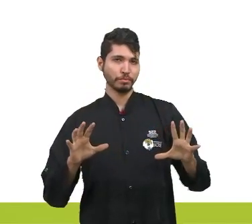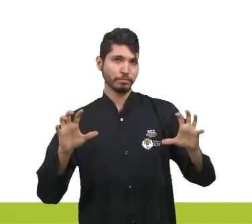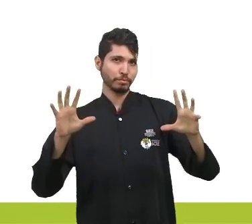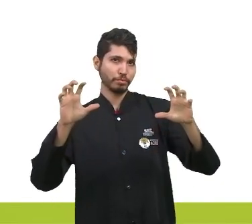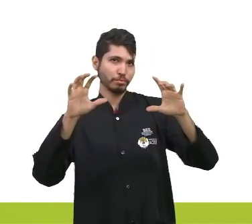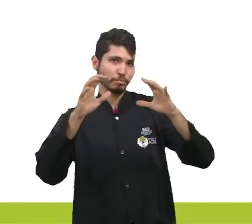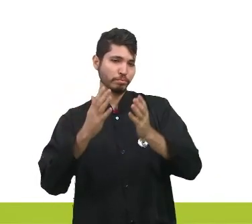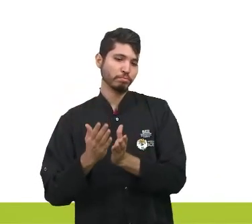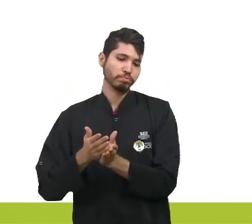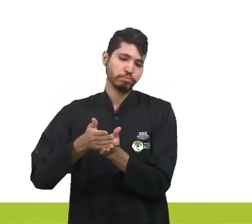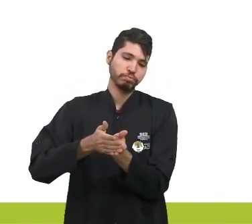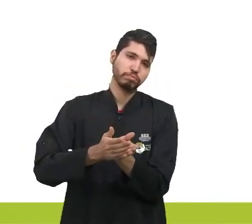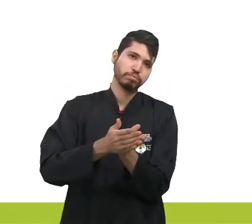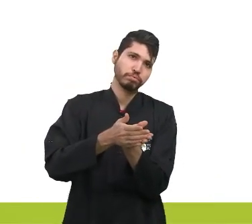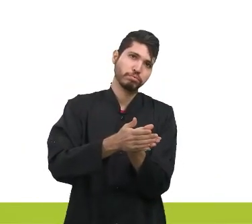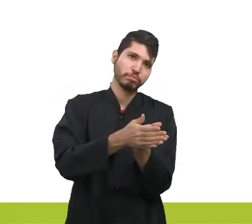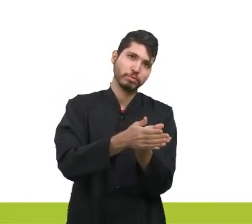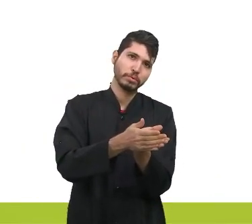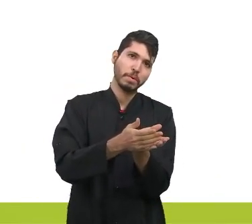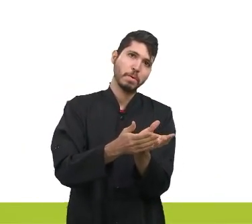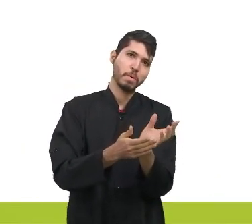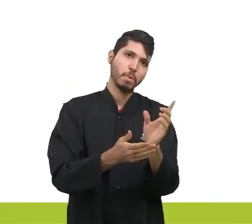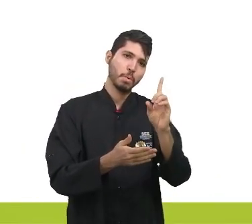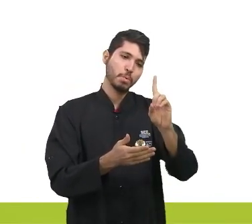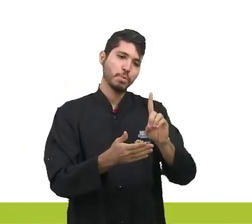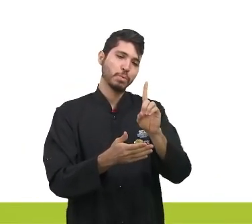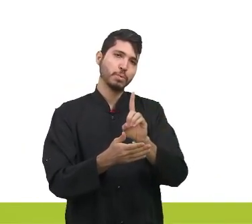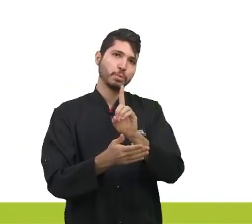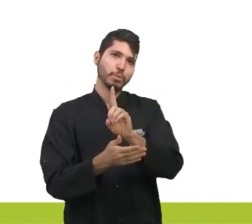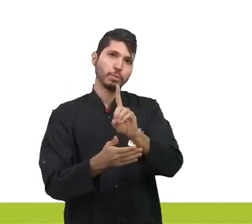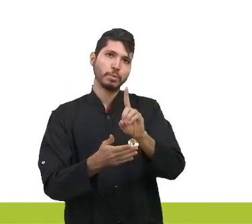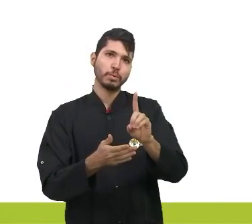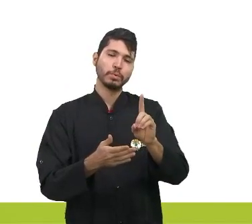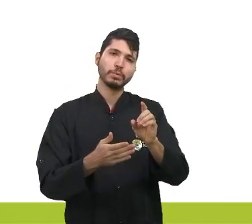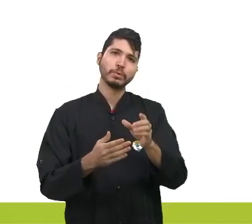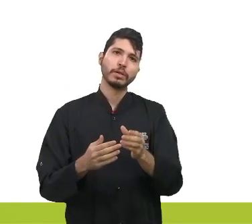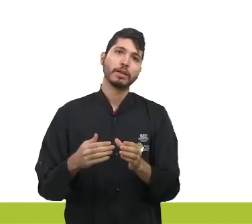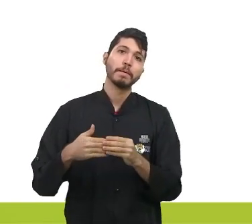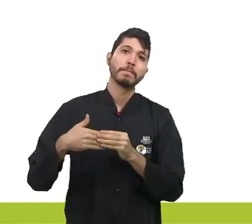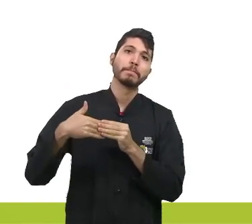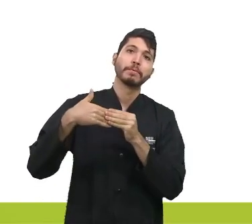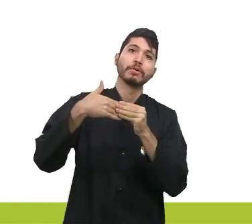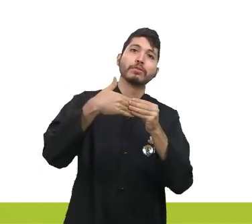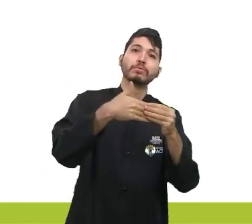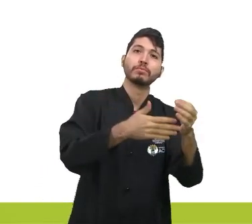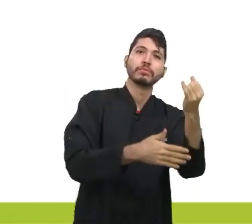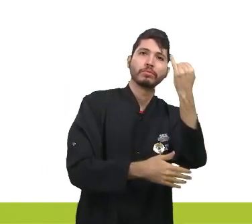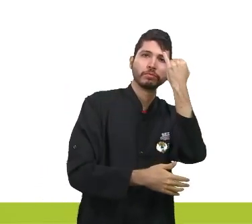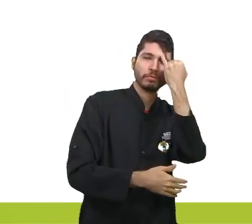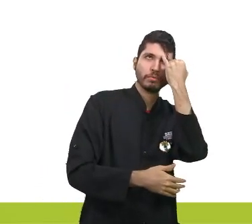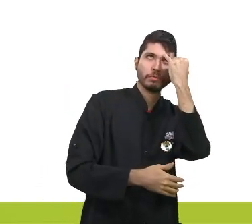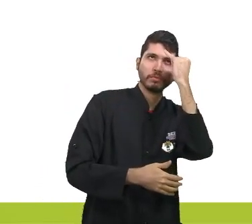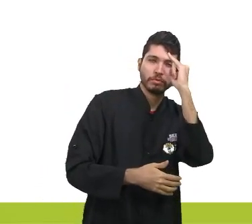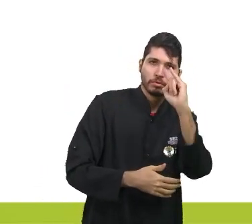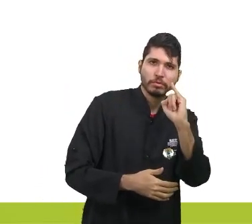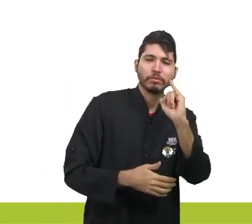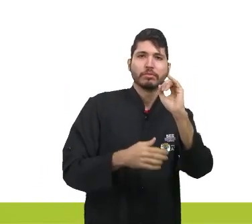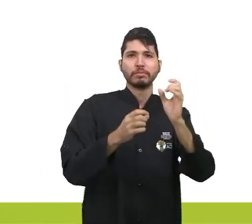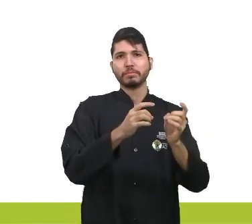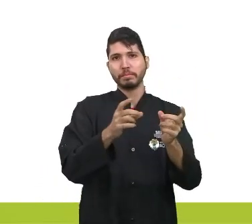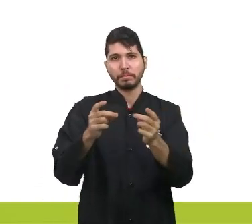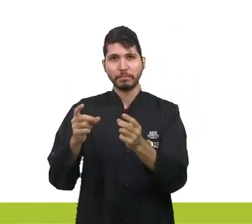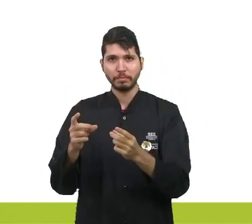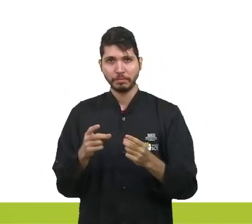transportando pessoas mercadorias e ideias e ainda carregavam a mala